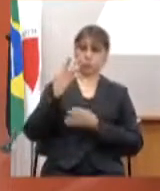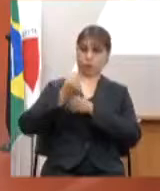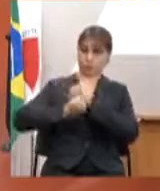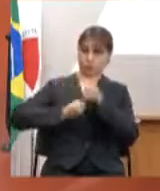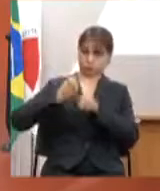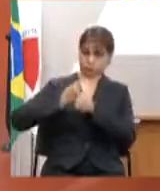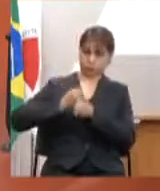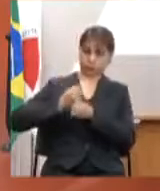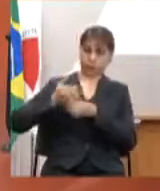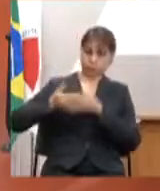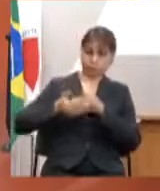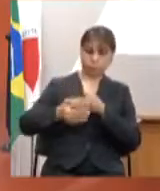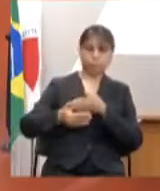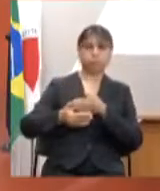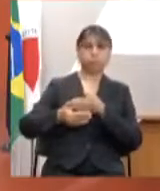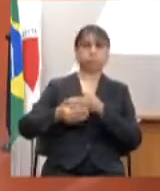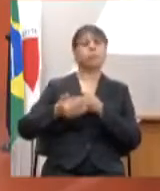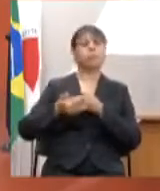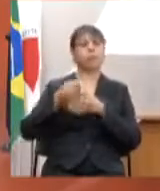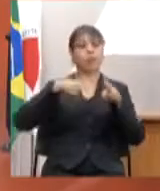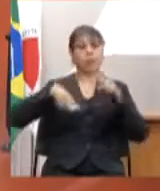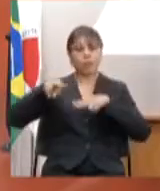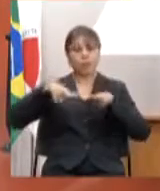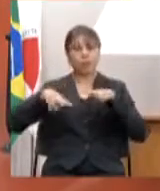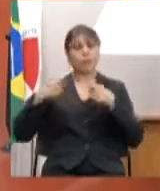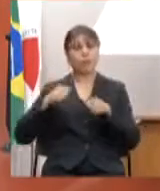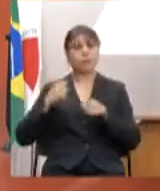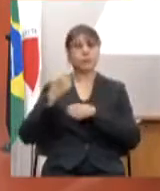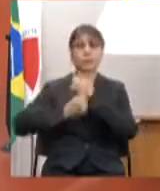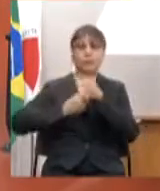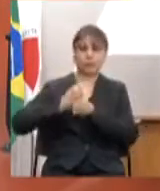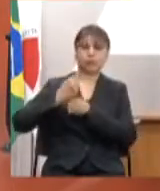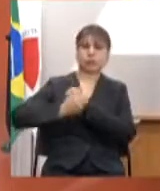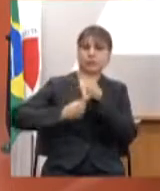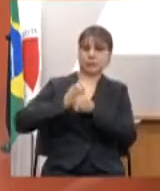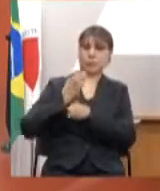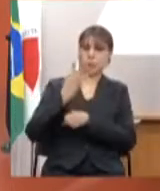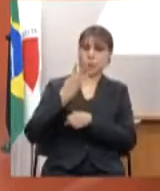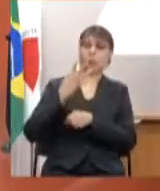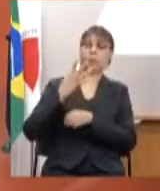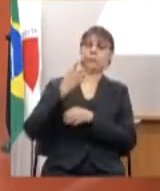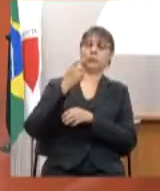anos, que é feita essa revisão a cada ano para os próximos quatro anos,